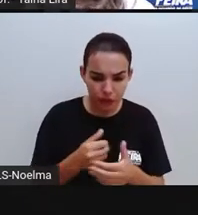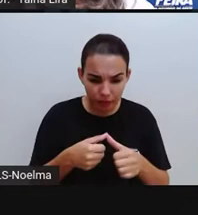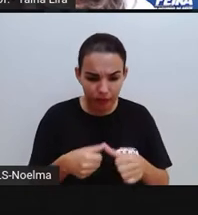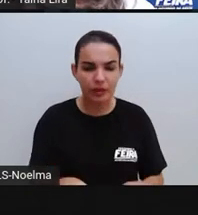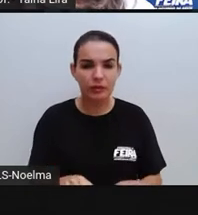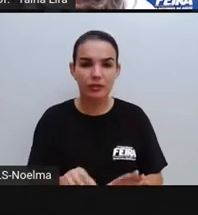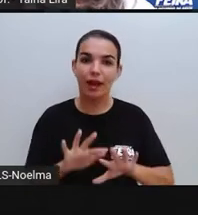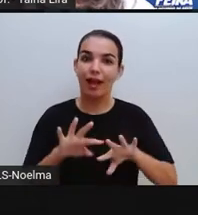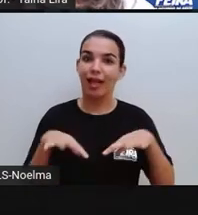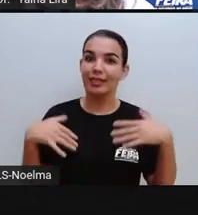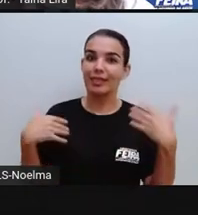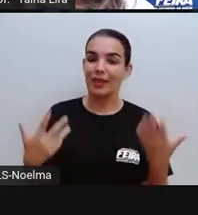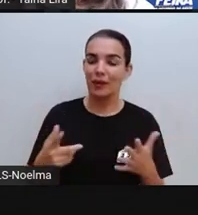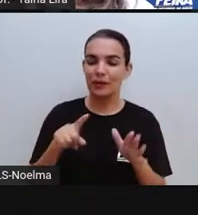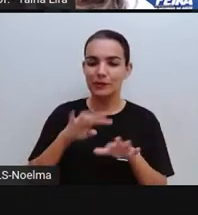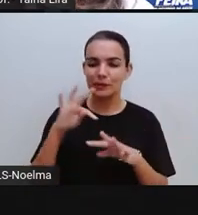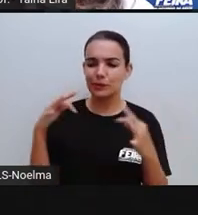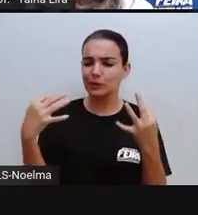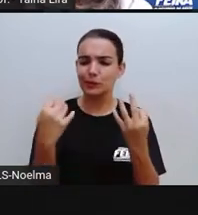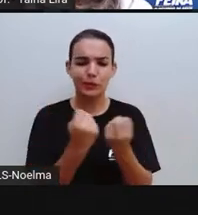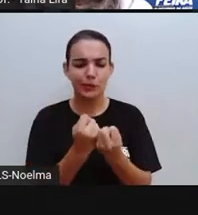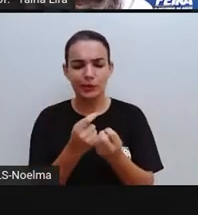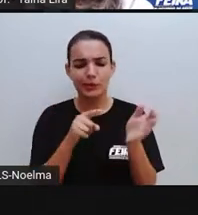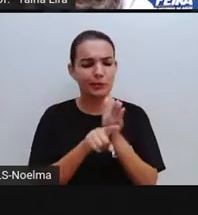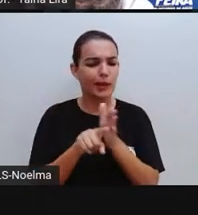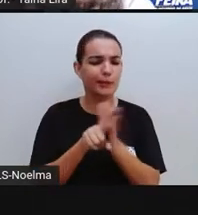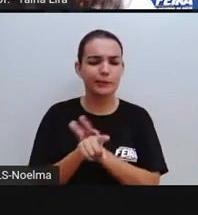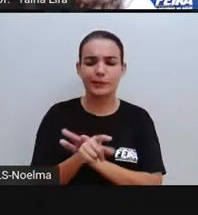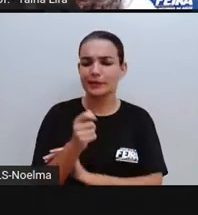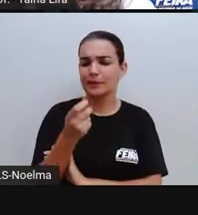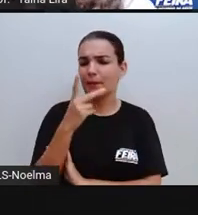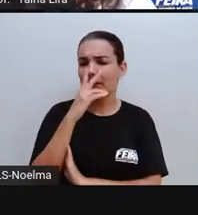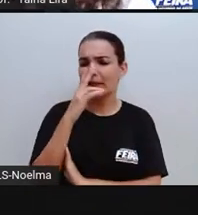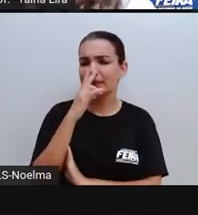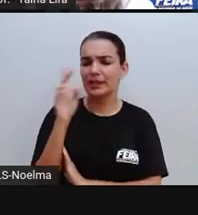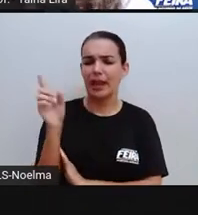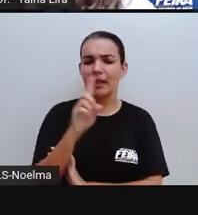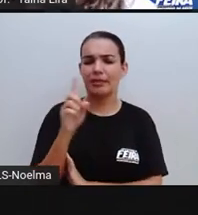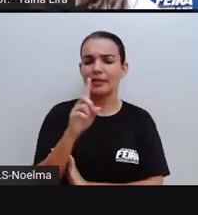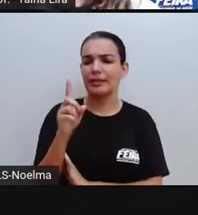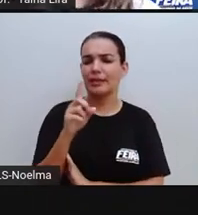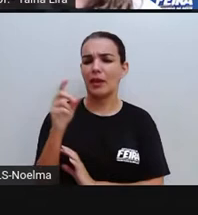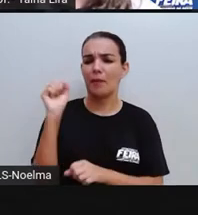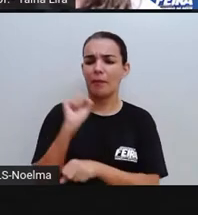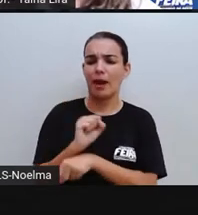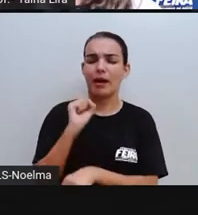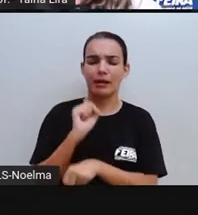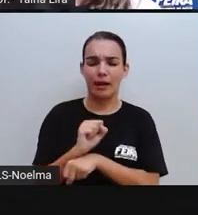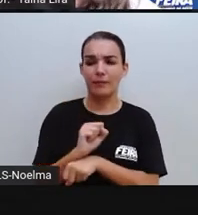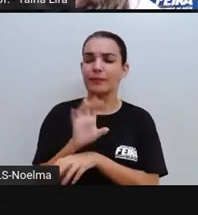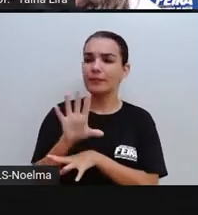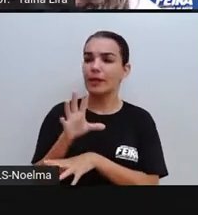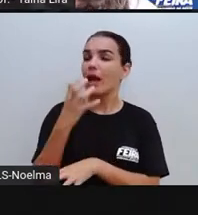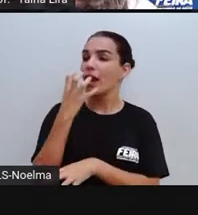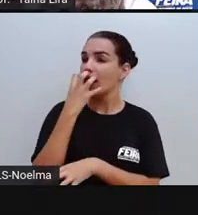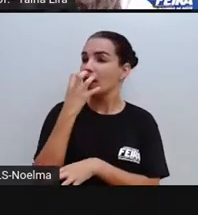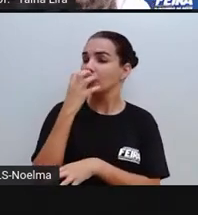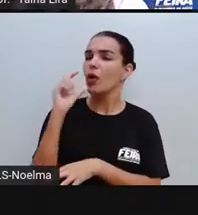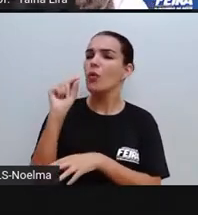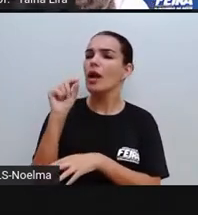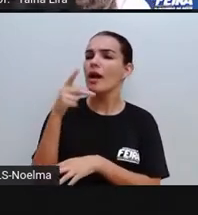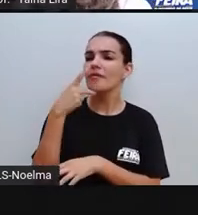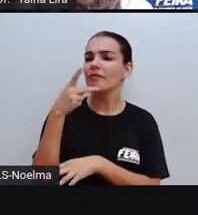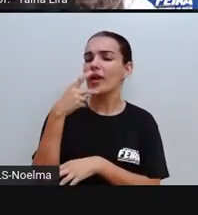Todas as respostas pareciam não lhe bastar. Latir é a fala do cachorro. Asas são para